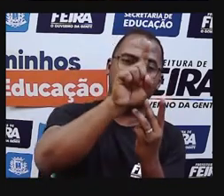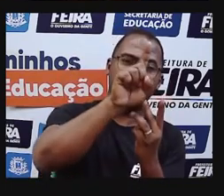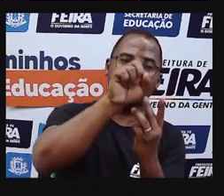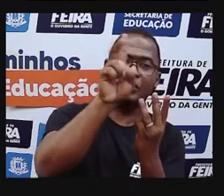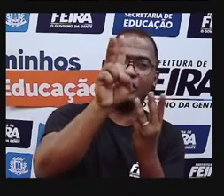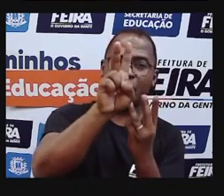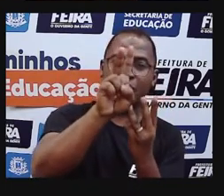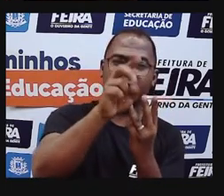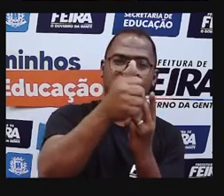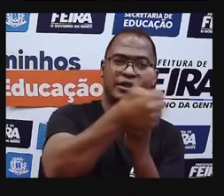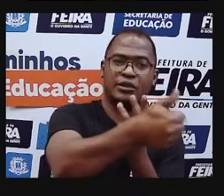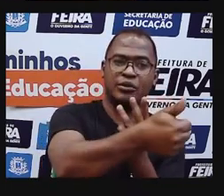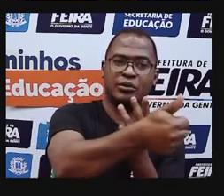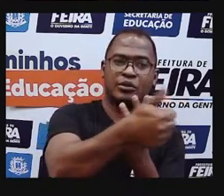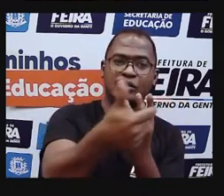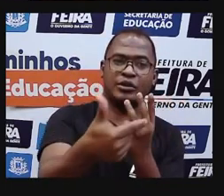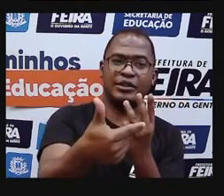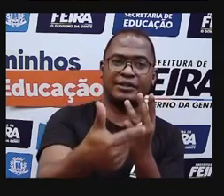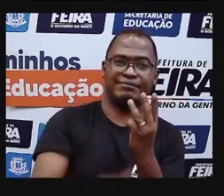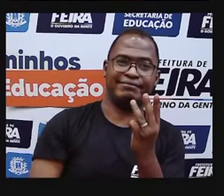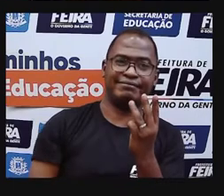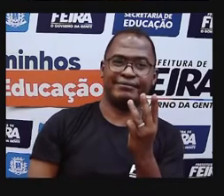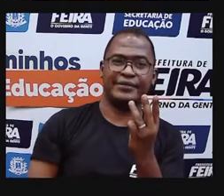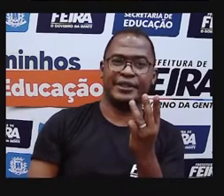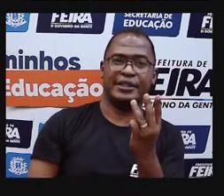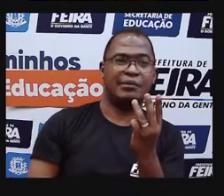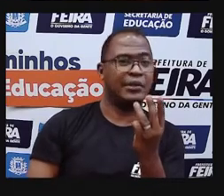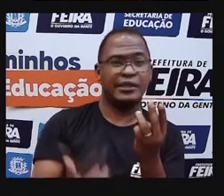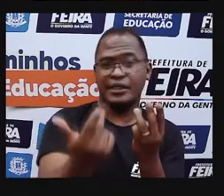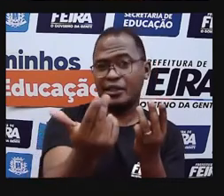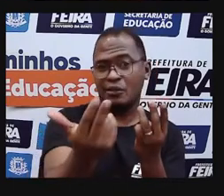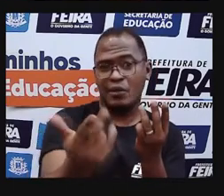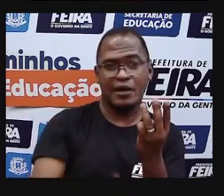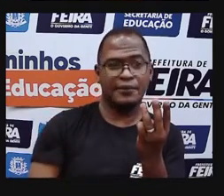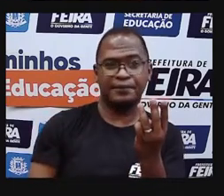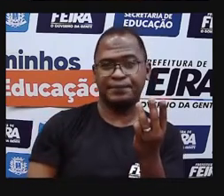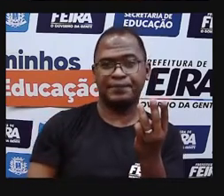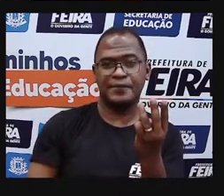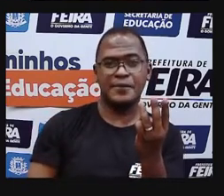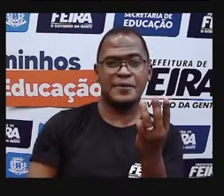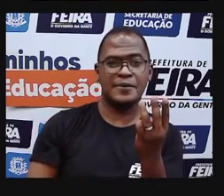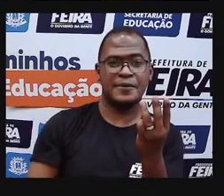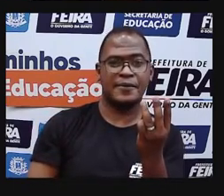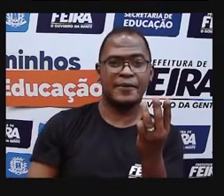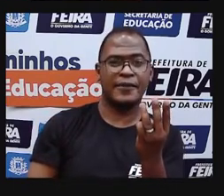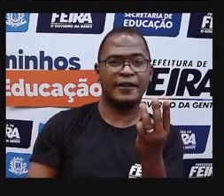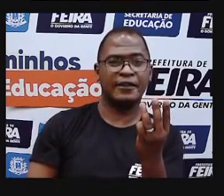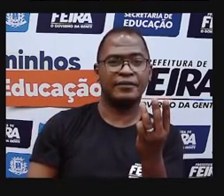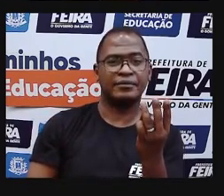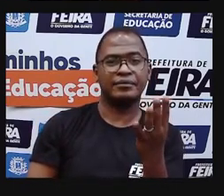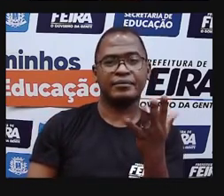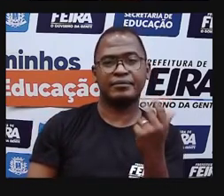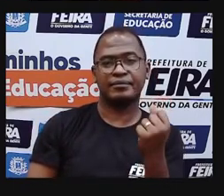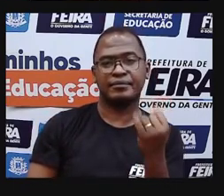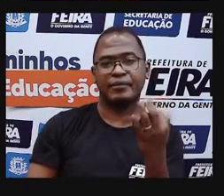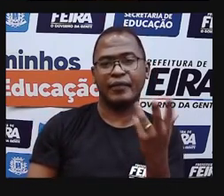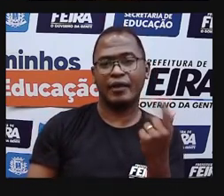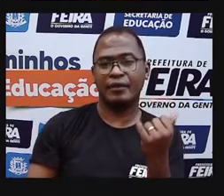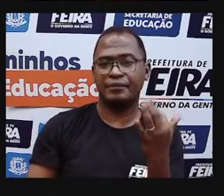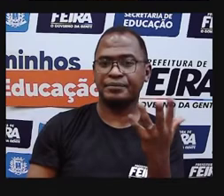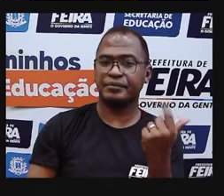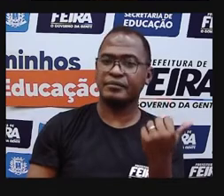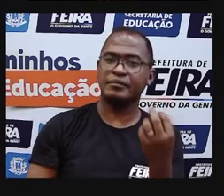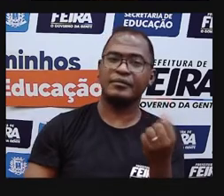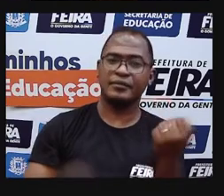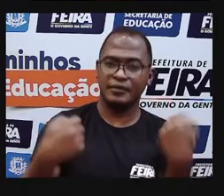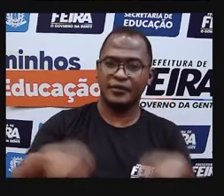10. 10 mais 2, 12. E se eu trocar? Se eu botar o 2 na frente, 2, depois o 1, 21. Então, por isso que